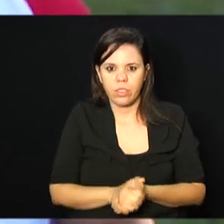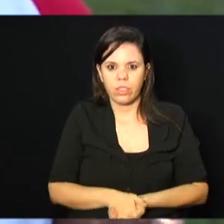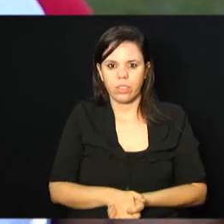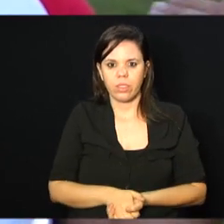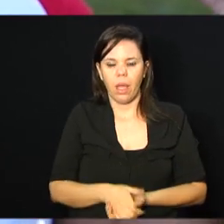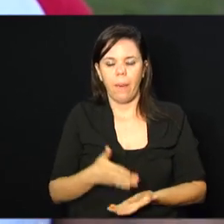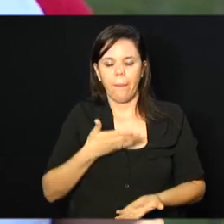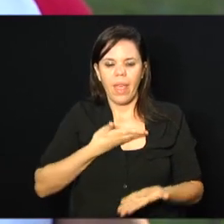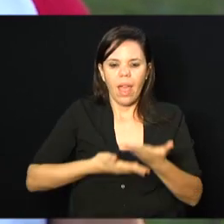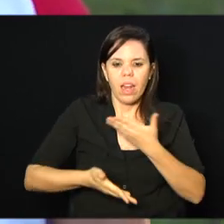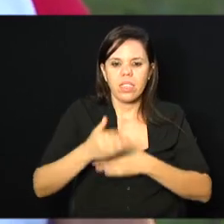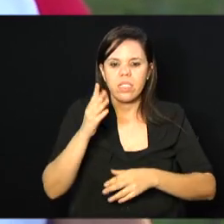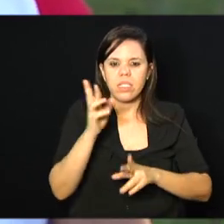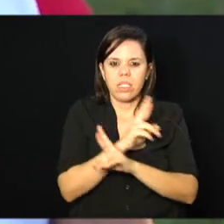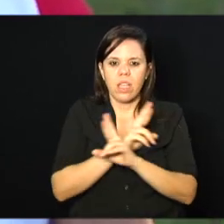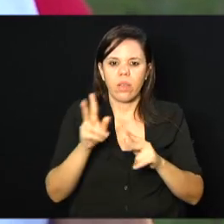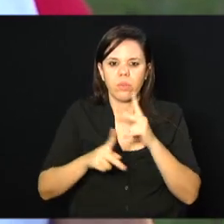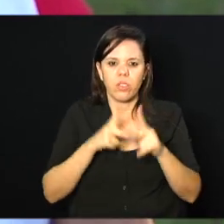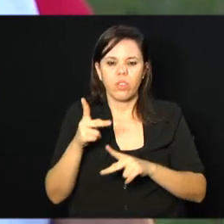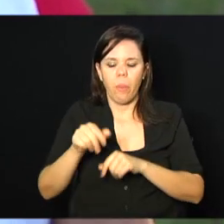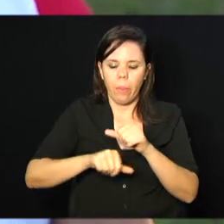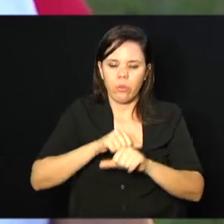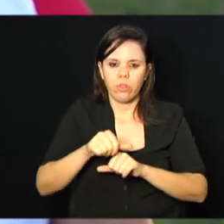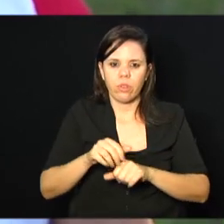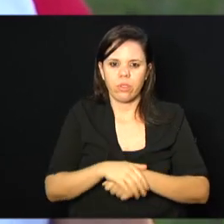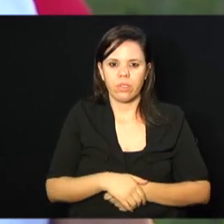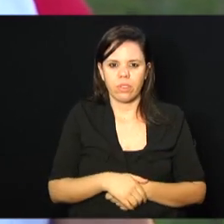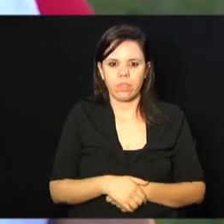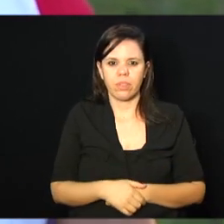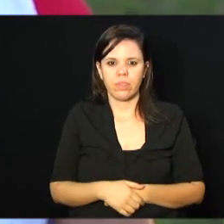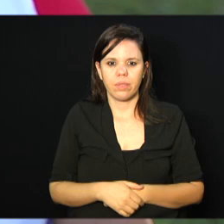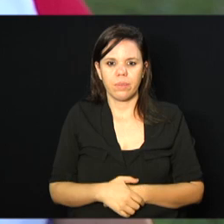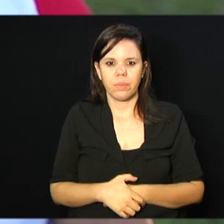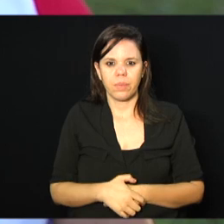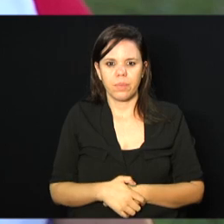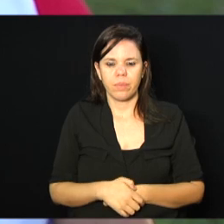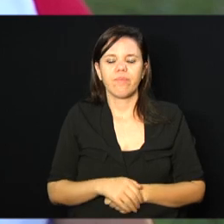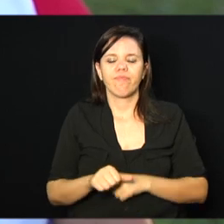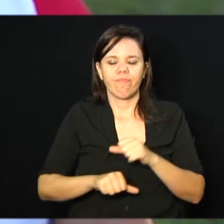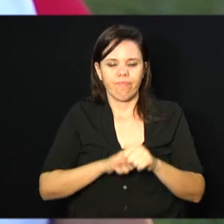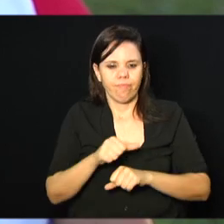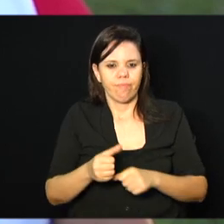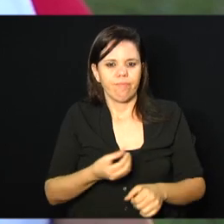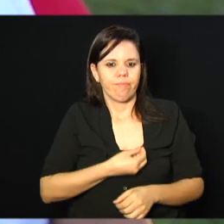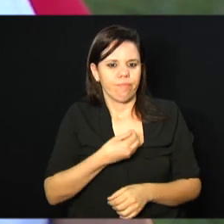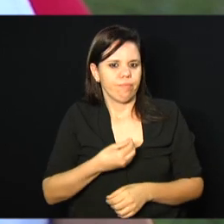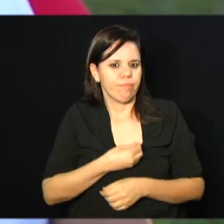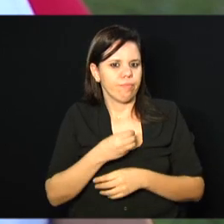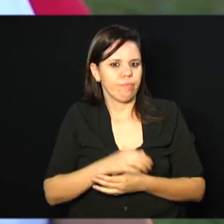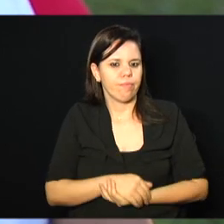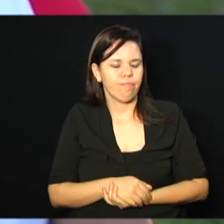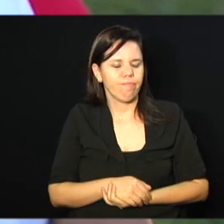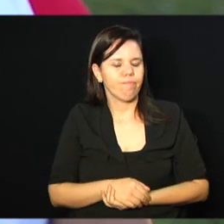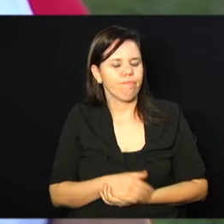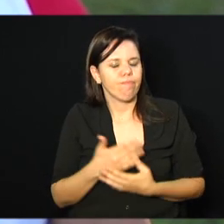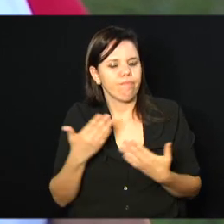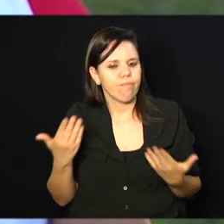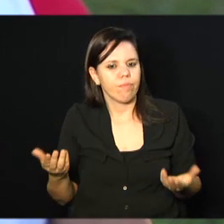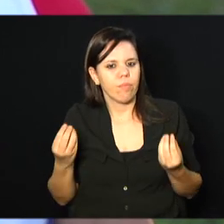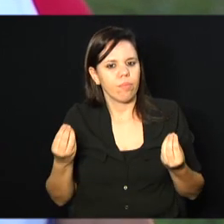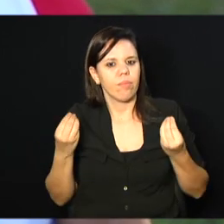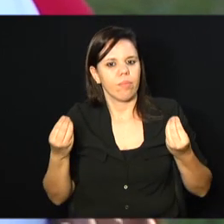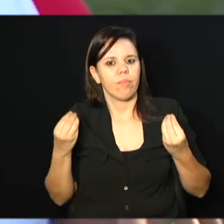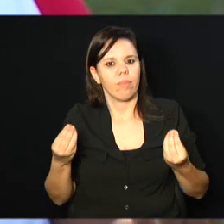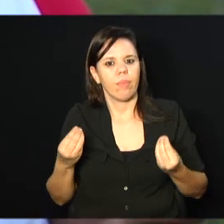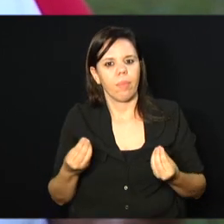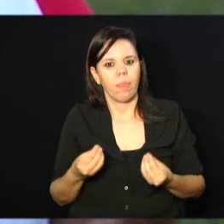A minha relação com as pessoas mudou. Então, quer dizer, é transformador, né? Aí você fala assim, poxa, olha como